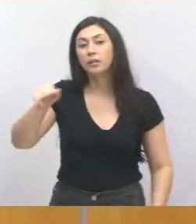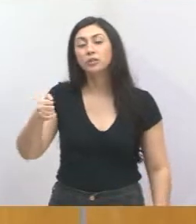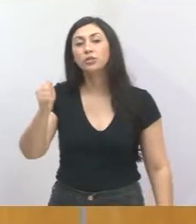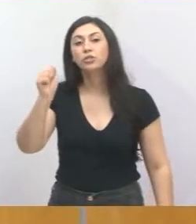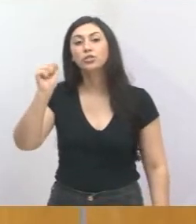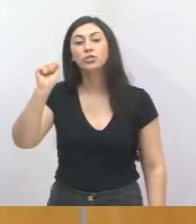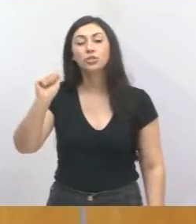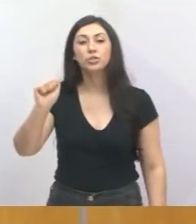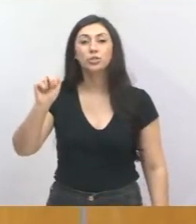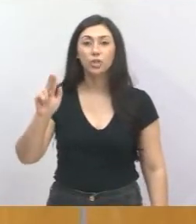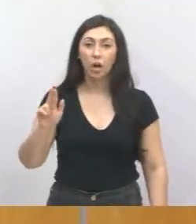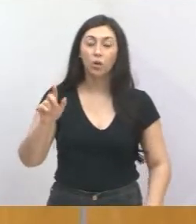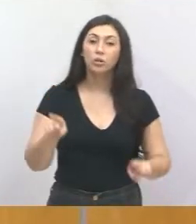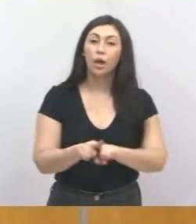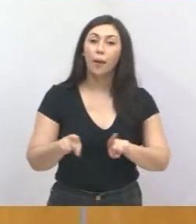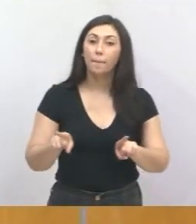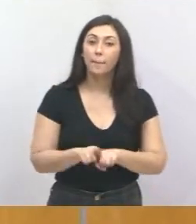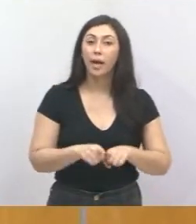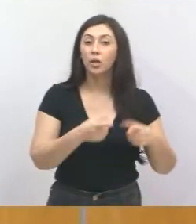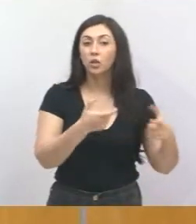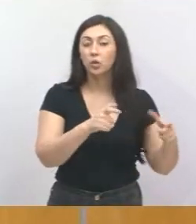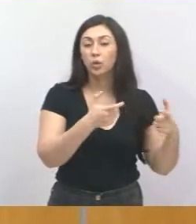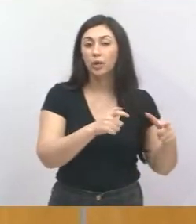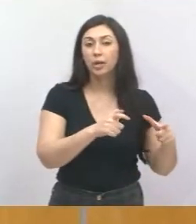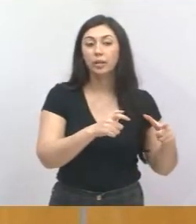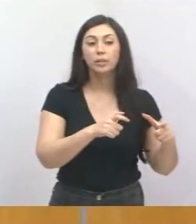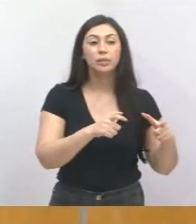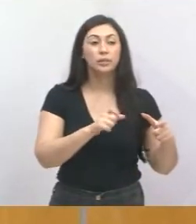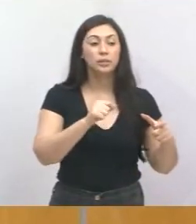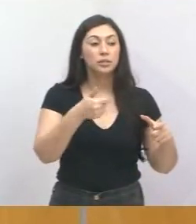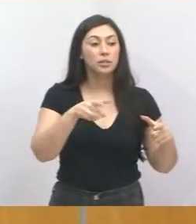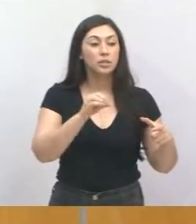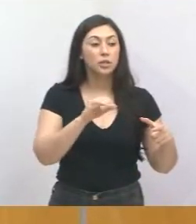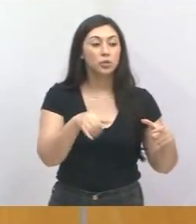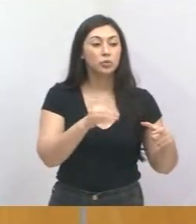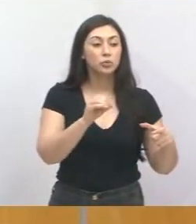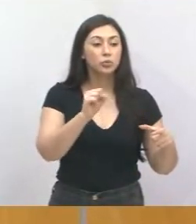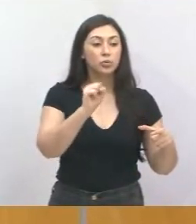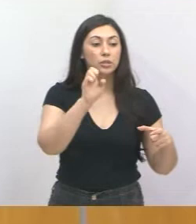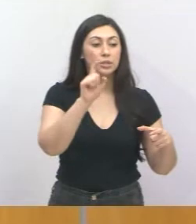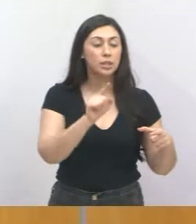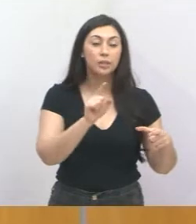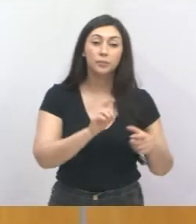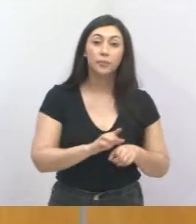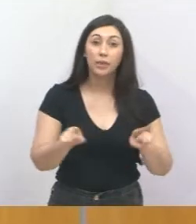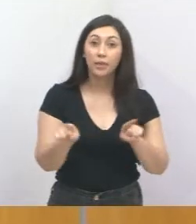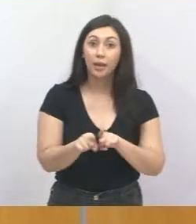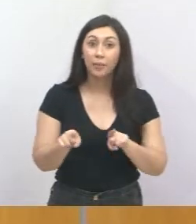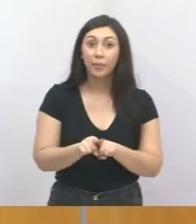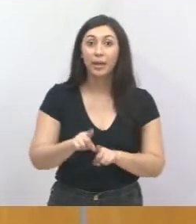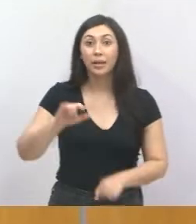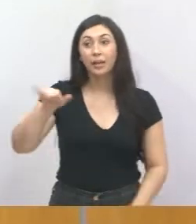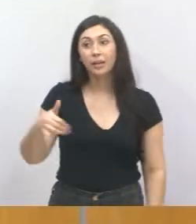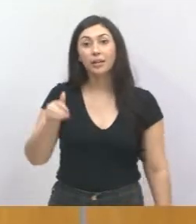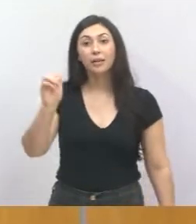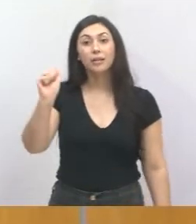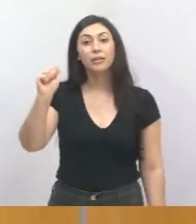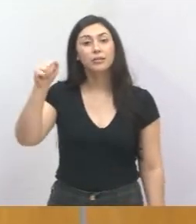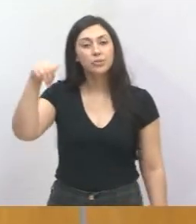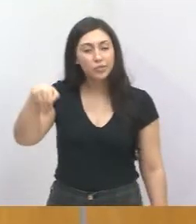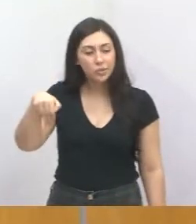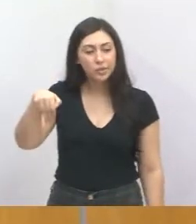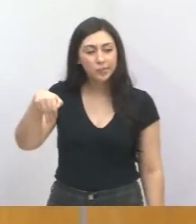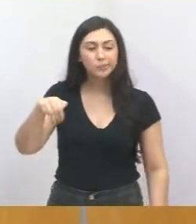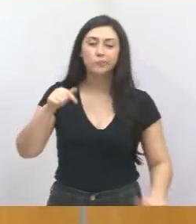da creche Lar São José, que fica no Jardim Esperança, em a região do Nova Jacarei, e também a Jan, que